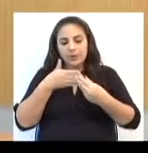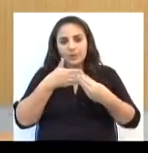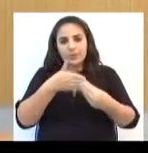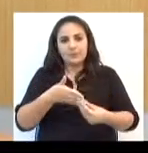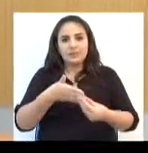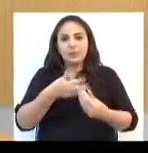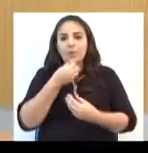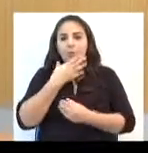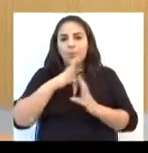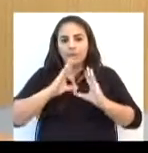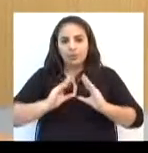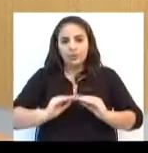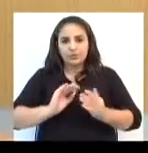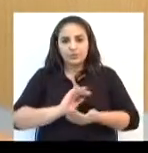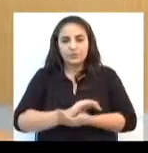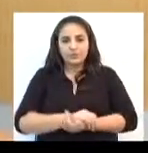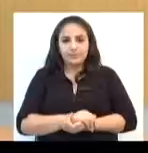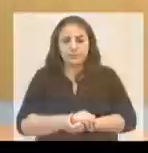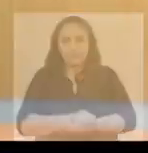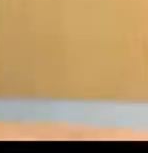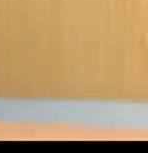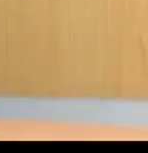sua companhia e uma boa noite.